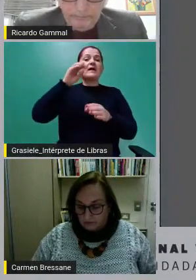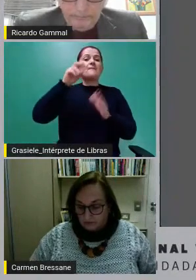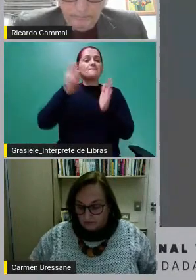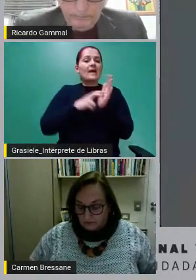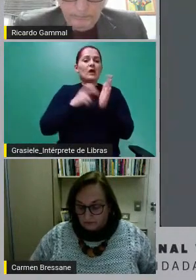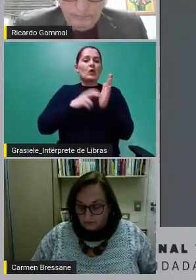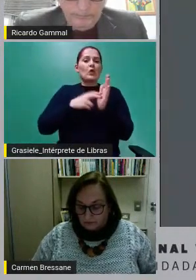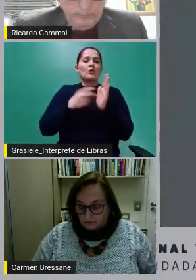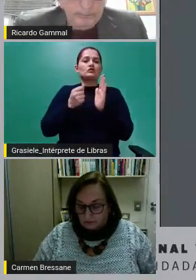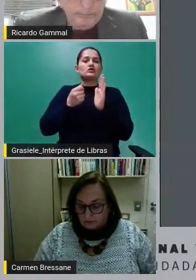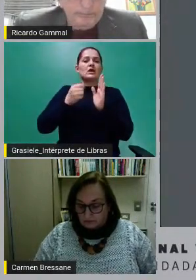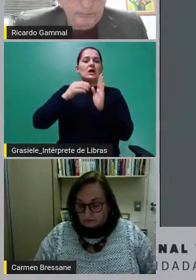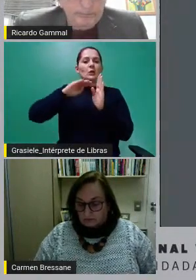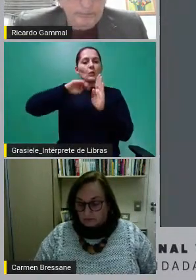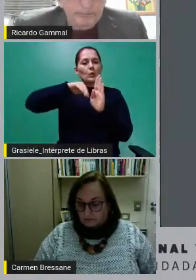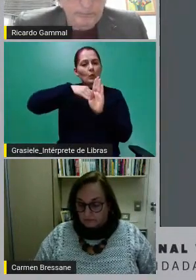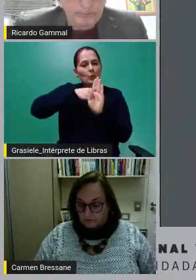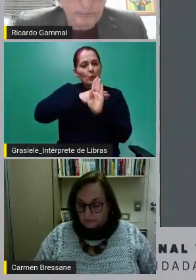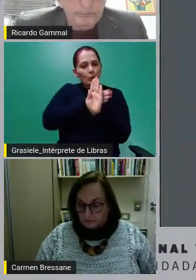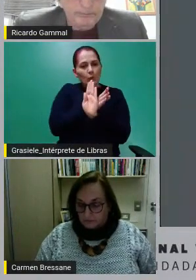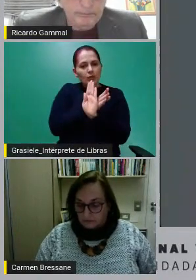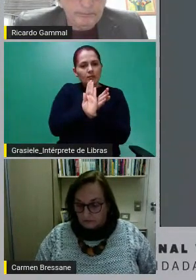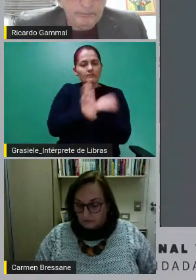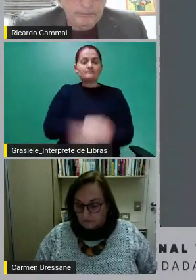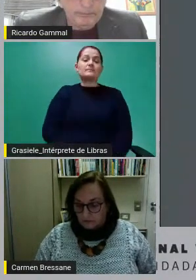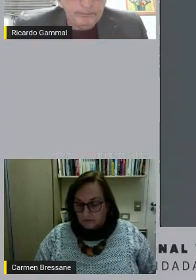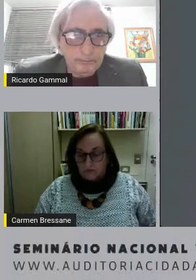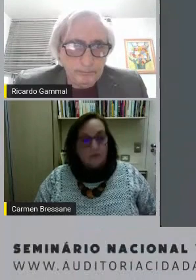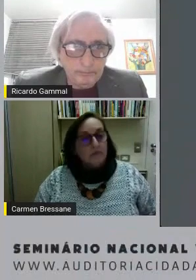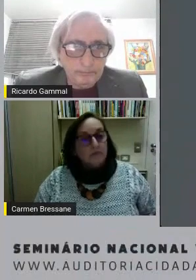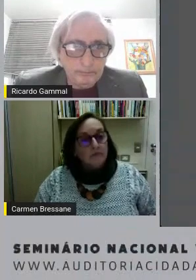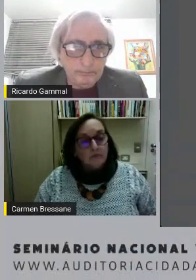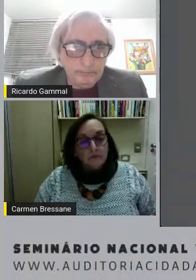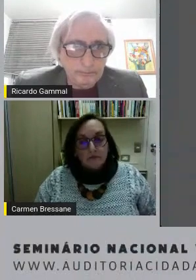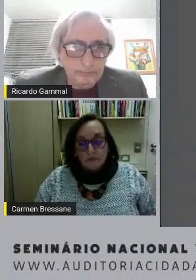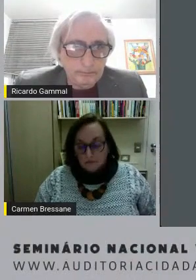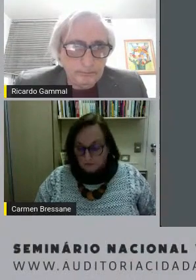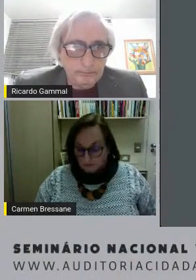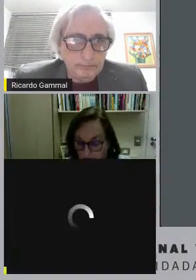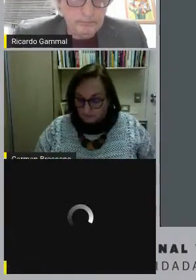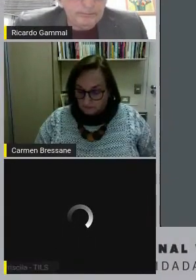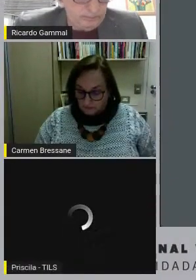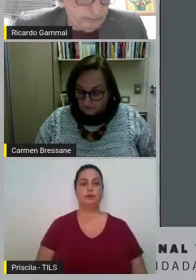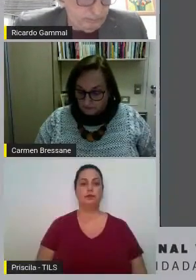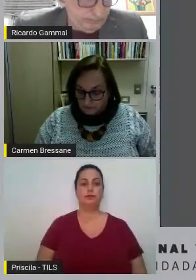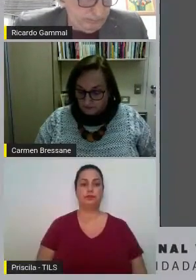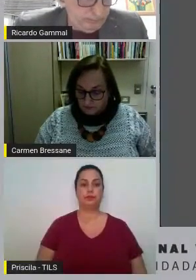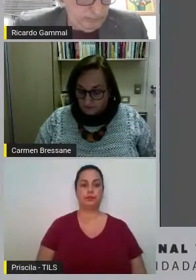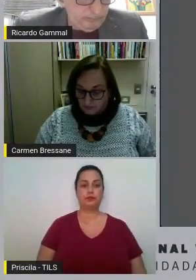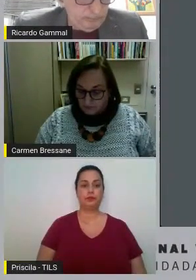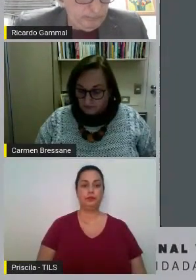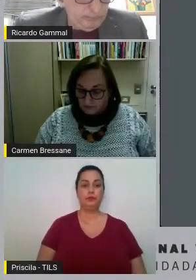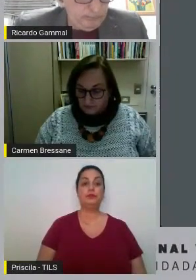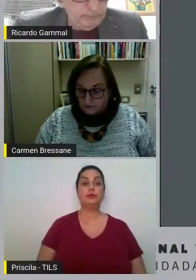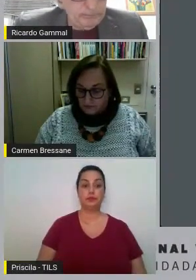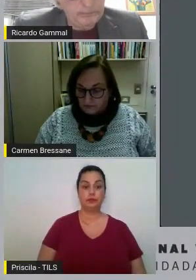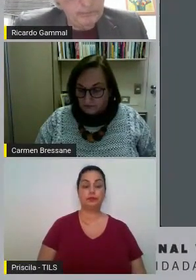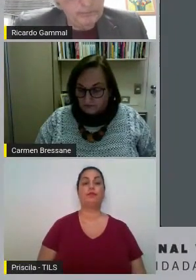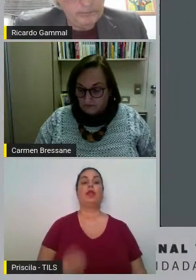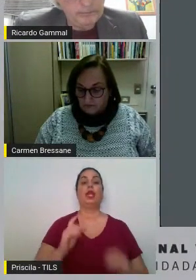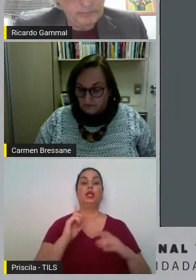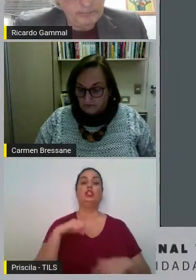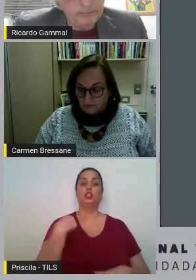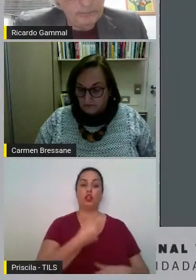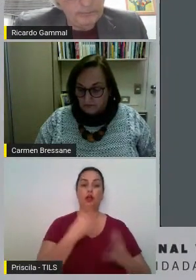a CPI da PBH Ativos SA, nós levamos o nosso relatório que foi incorporado ao